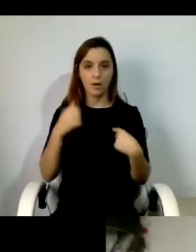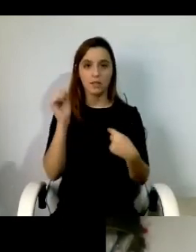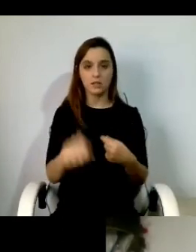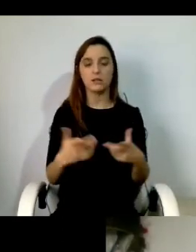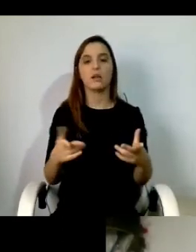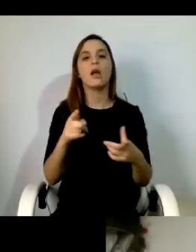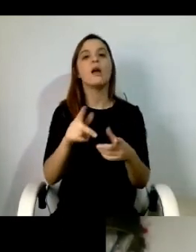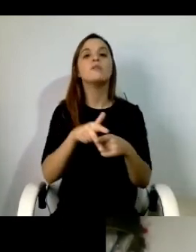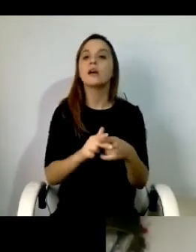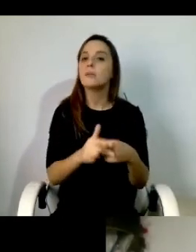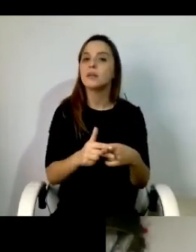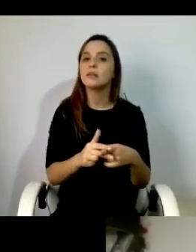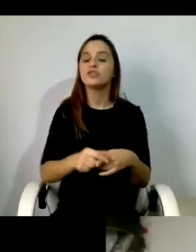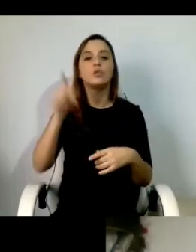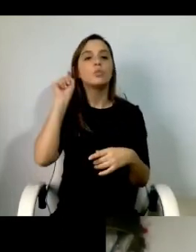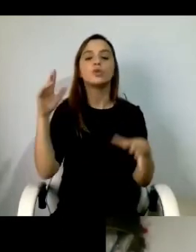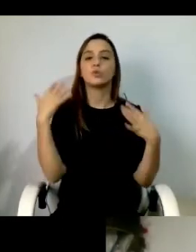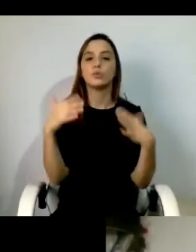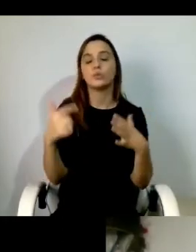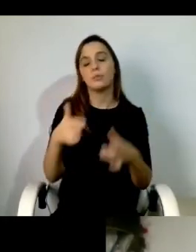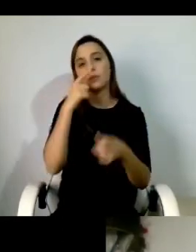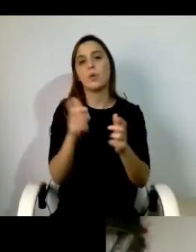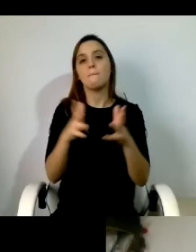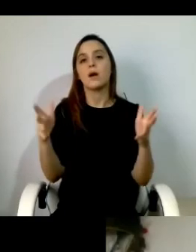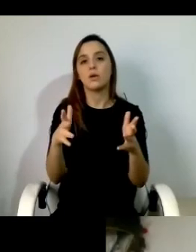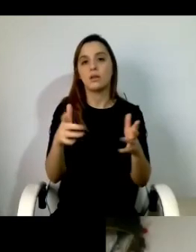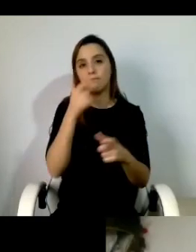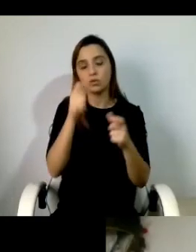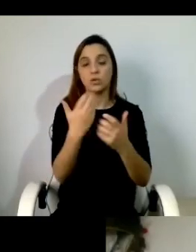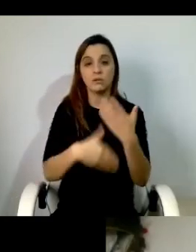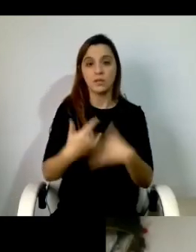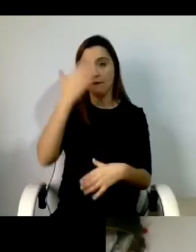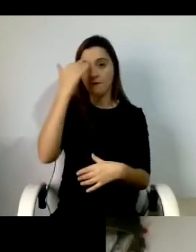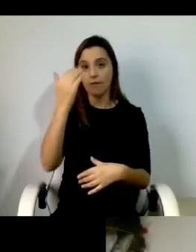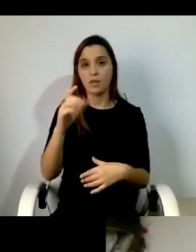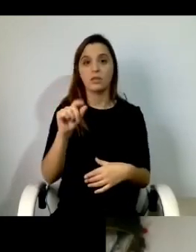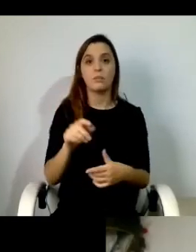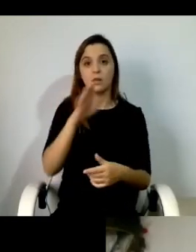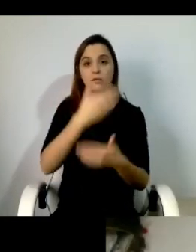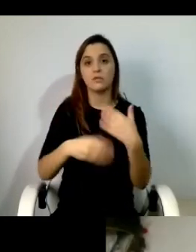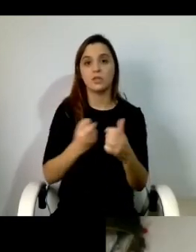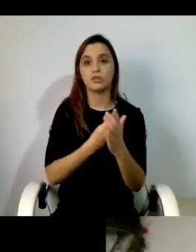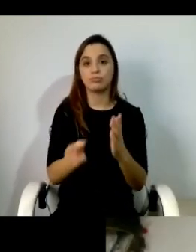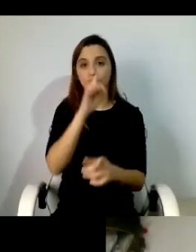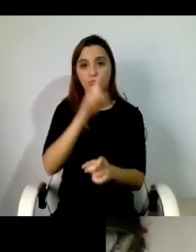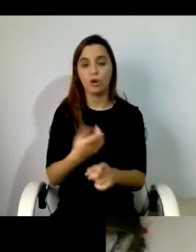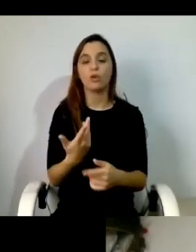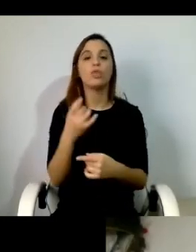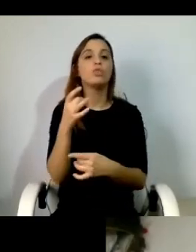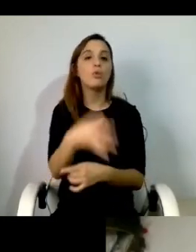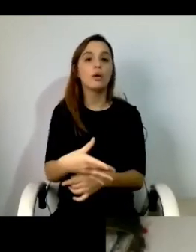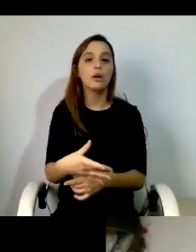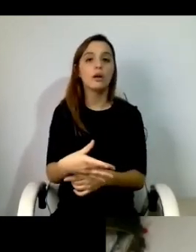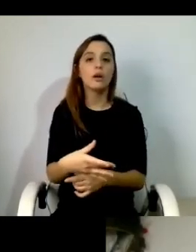ferramentas muito mais importantes para a grande maioria das pessoas com ciência intelectual e multideficiência do que por exemplo uma